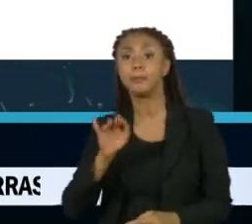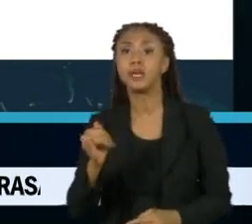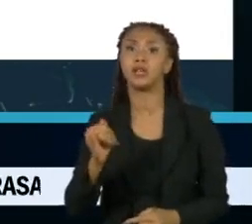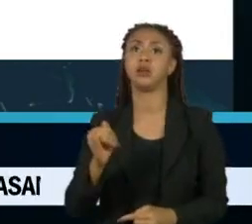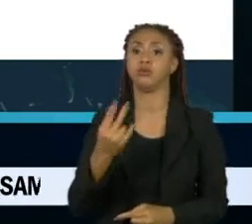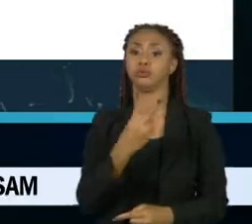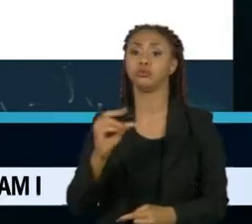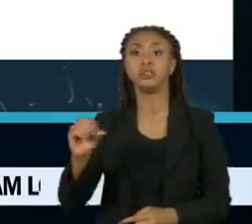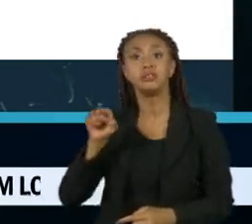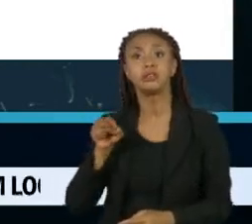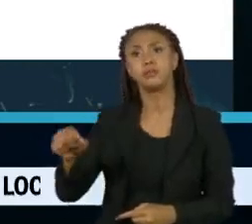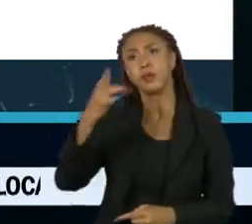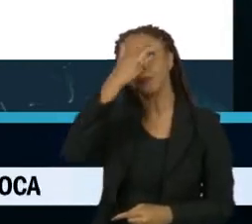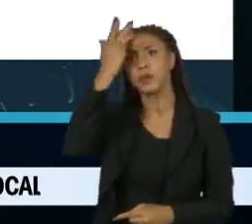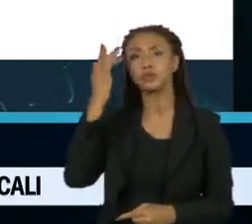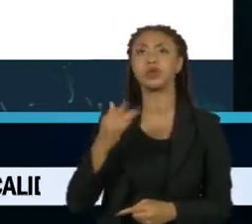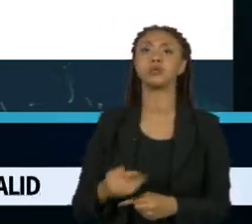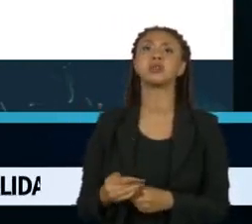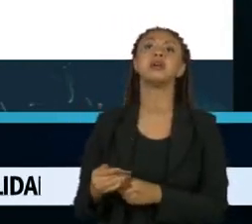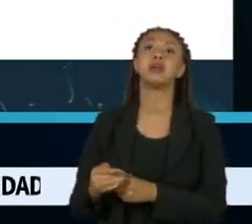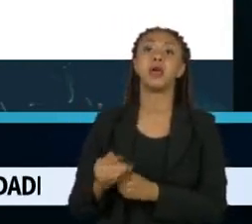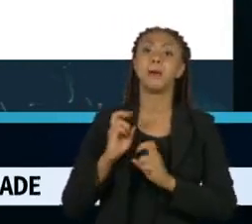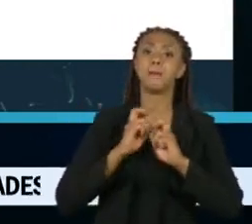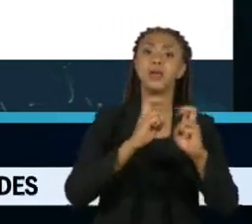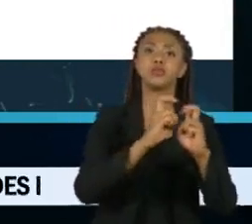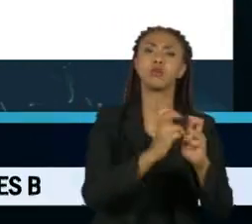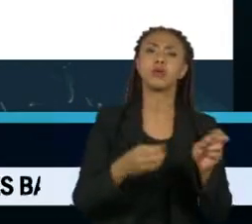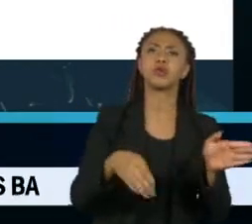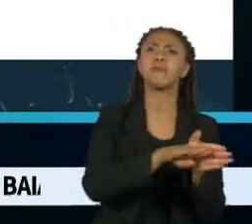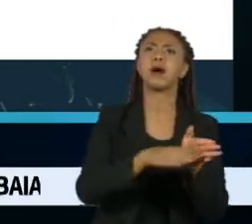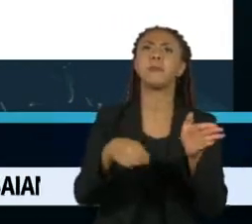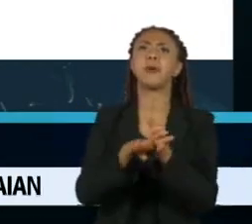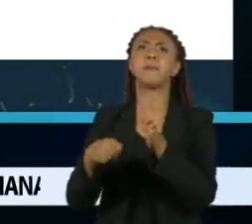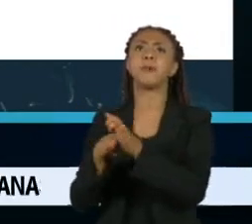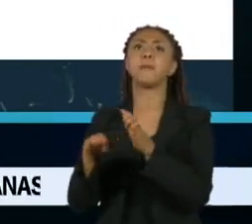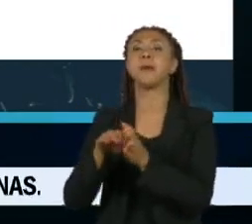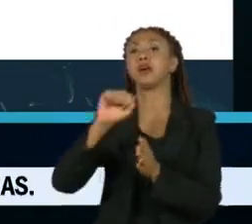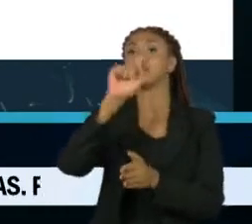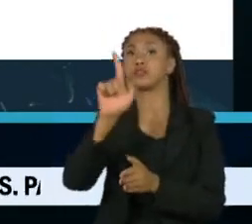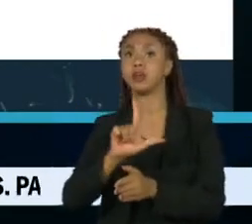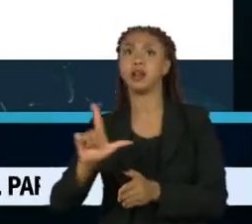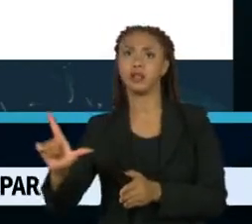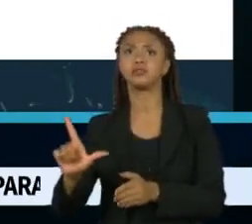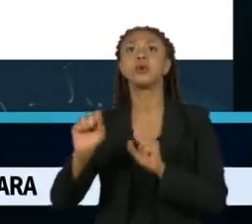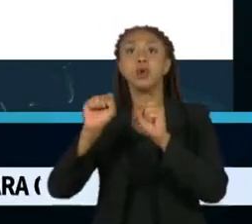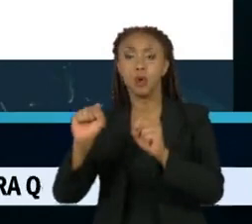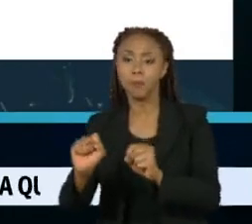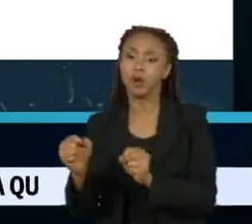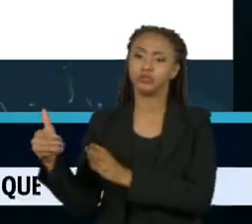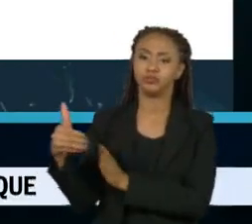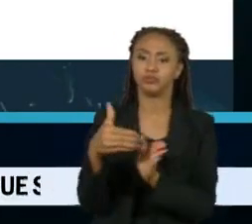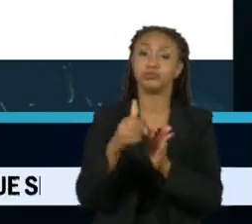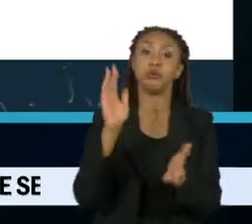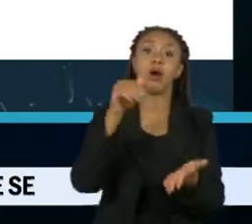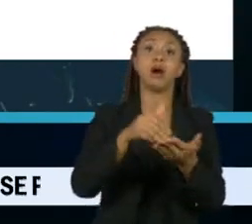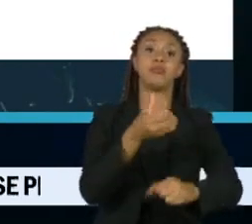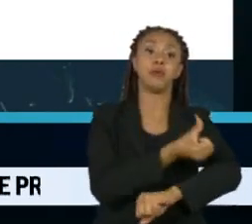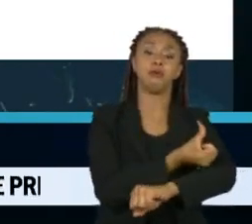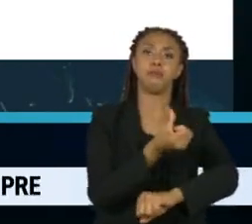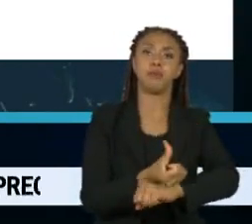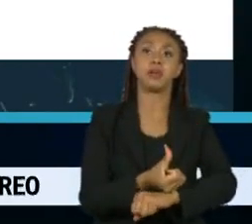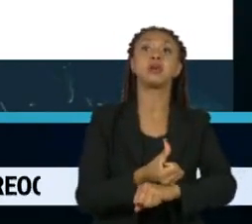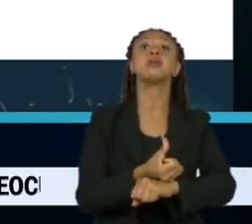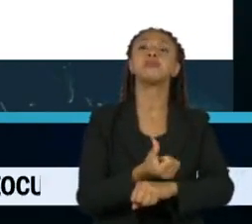com oito novas estações na Zona Leste. Saindo da Vila Prudente até a Penha, a obra tem um investimento de 7